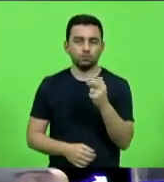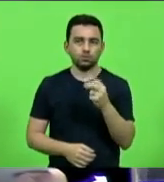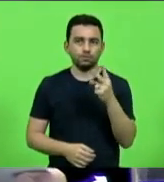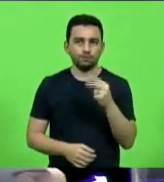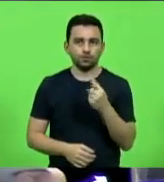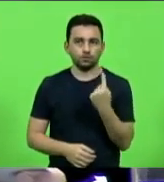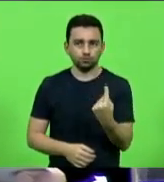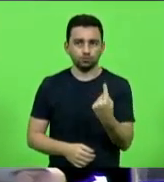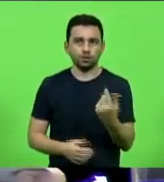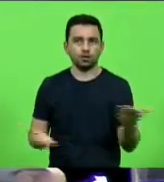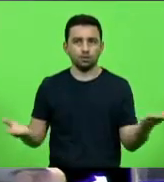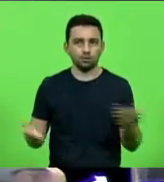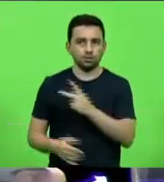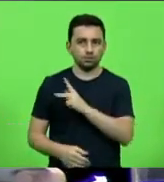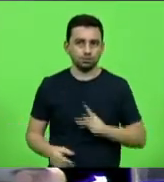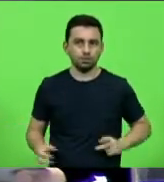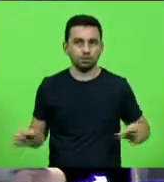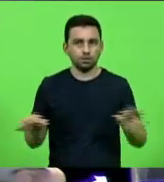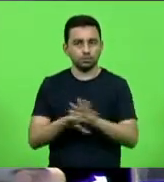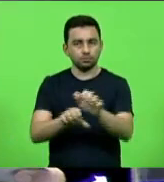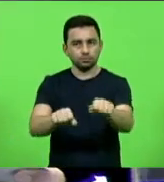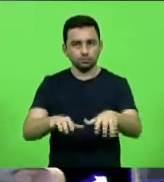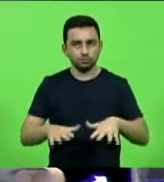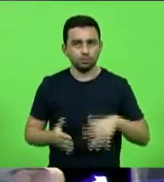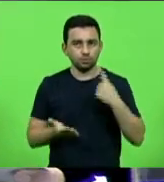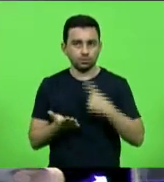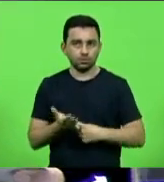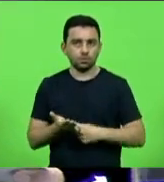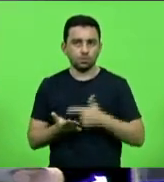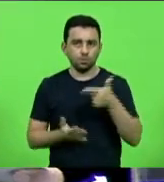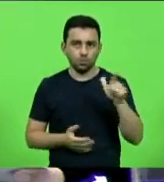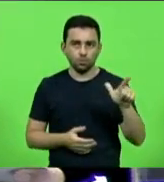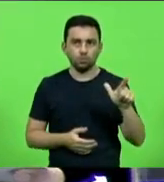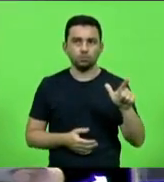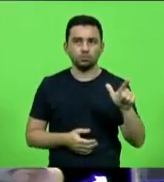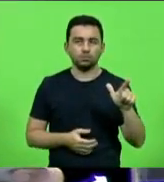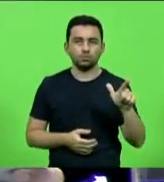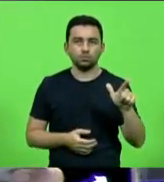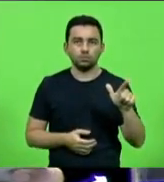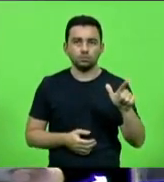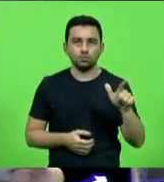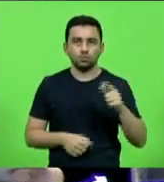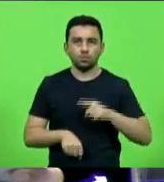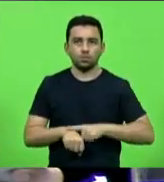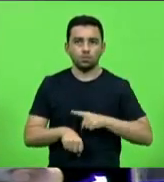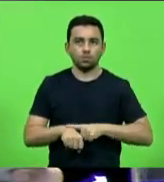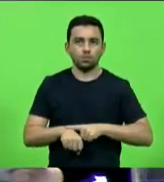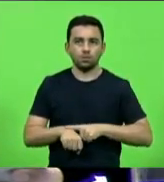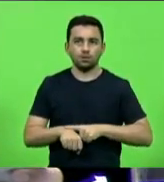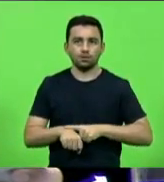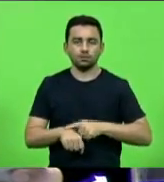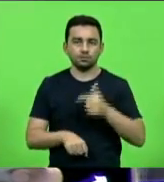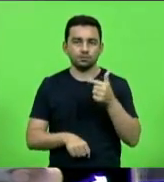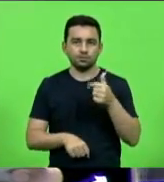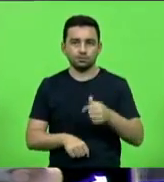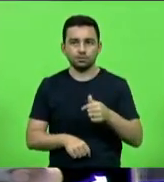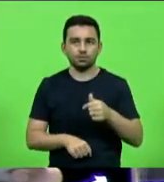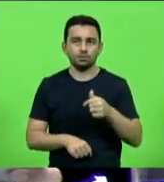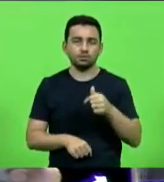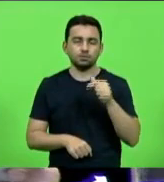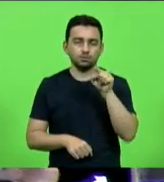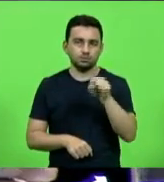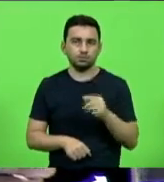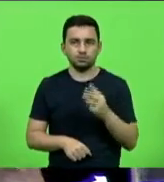Esta presidência encerra a presente sessão e convoca outra extraordinária para as 17 horas e 33